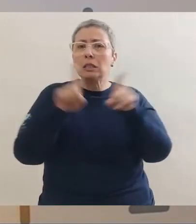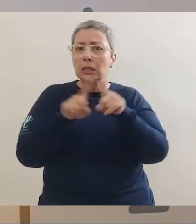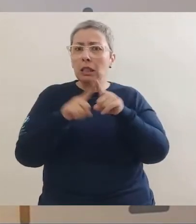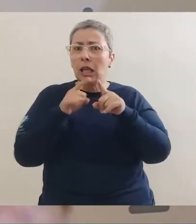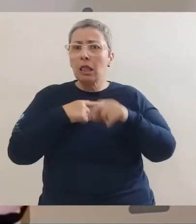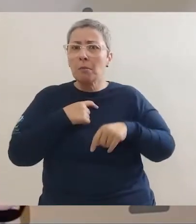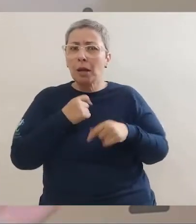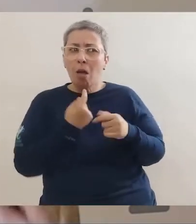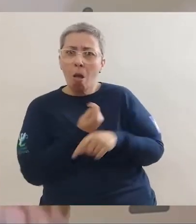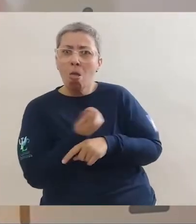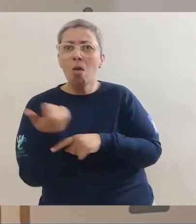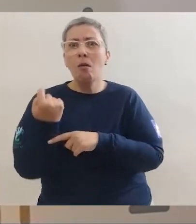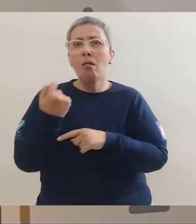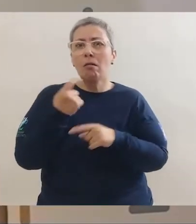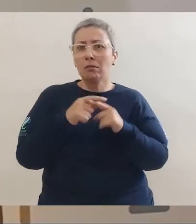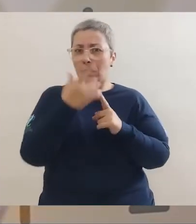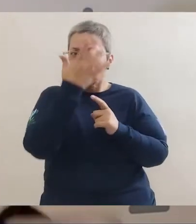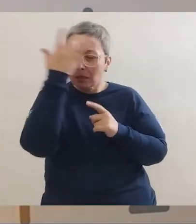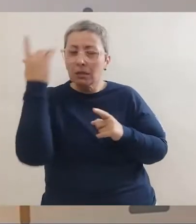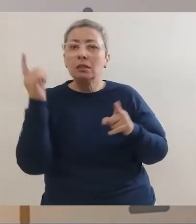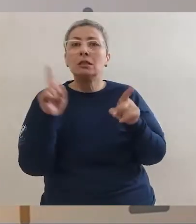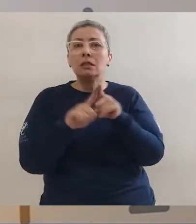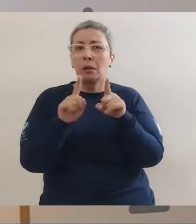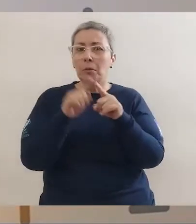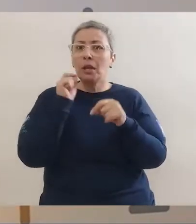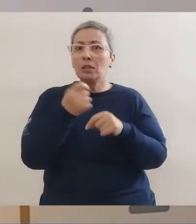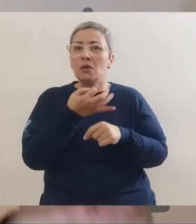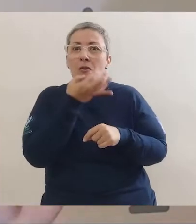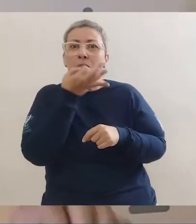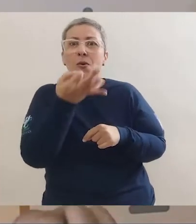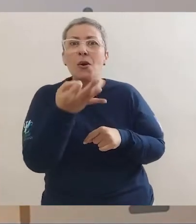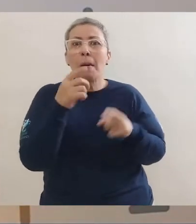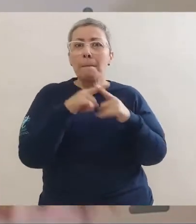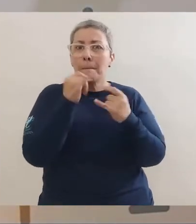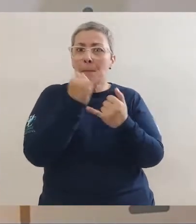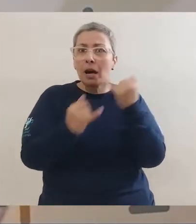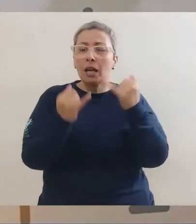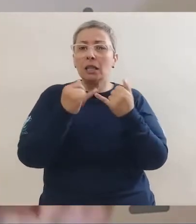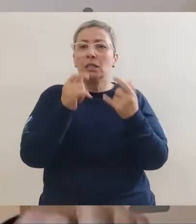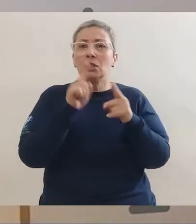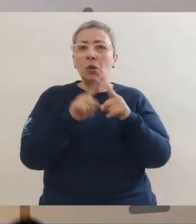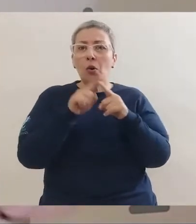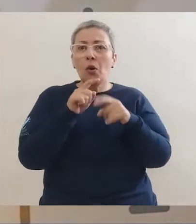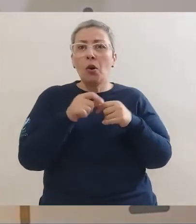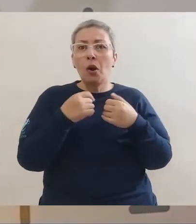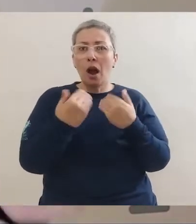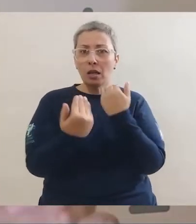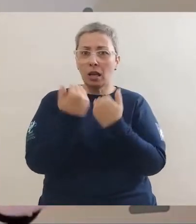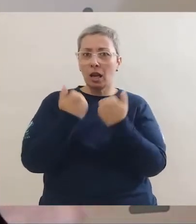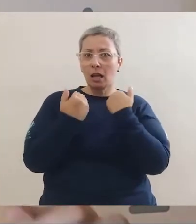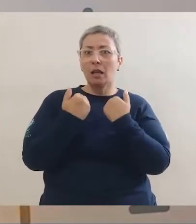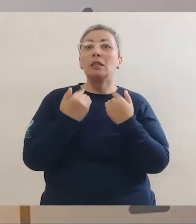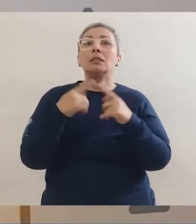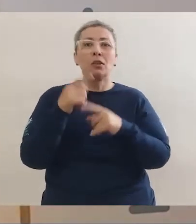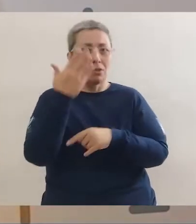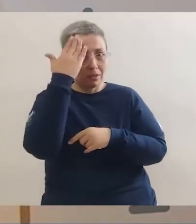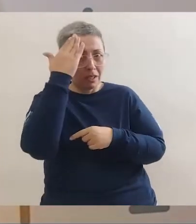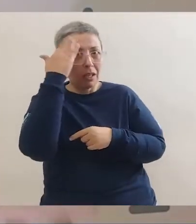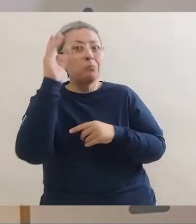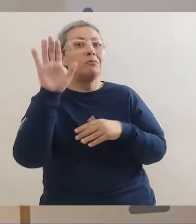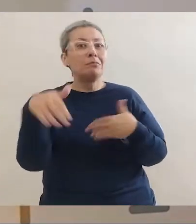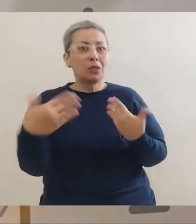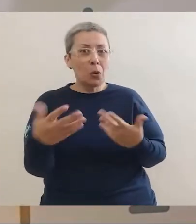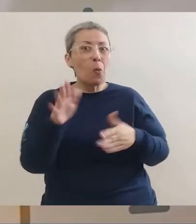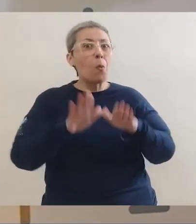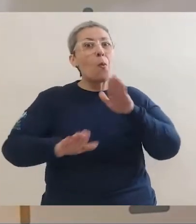e até prega pressa nas pessoas. Dizem que seu assobio parece muito com o da Caipora.